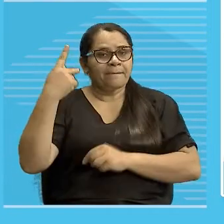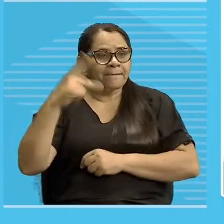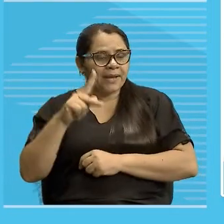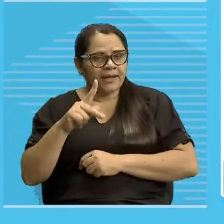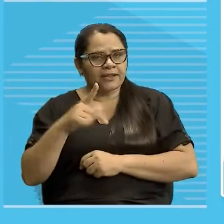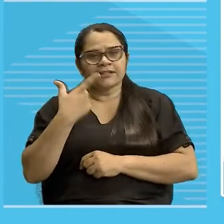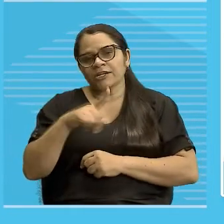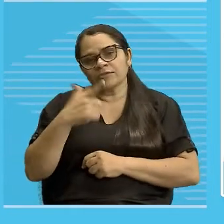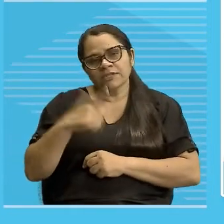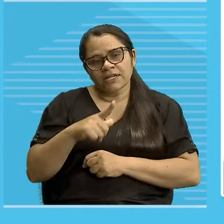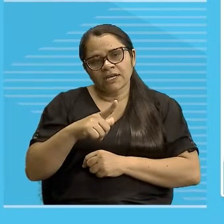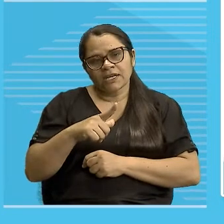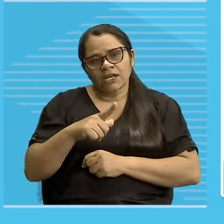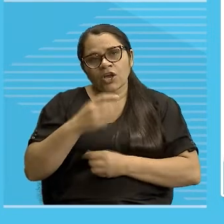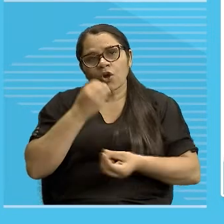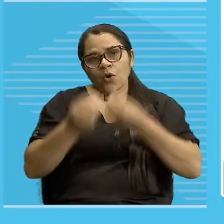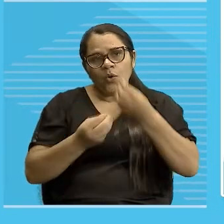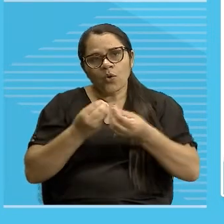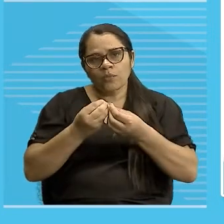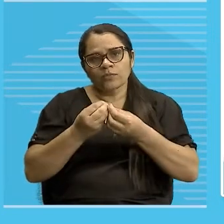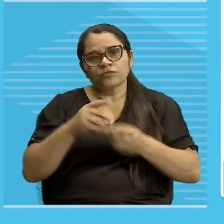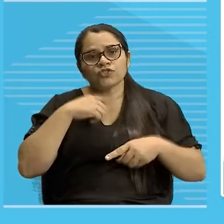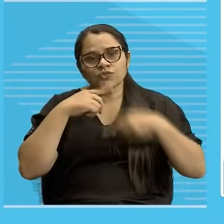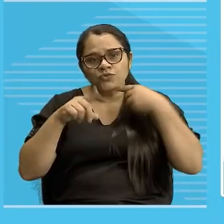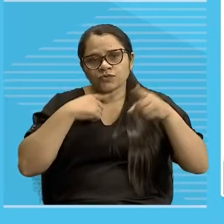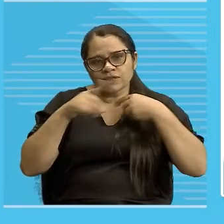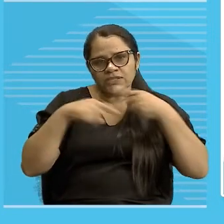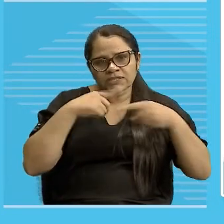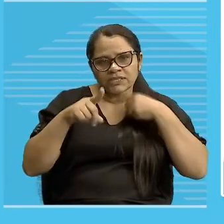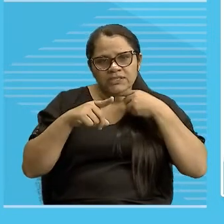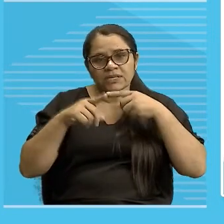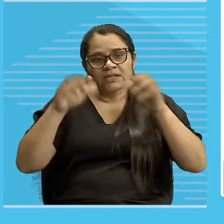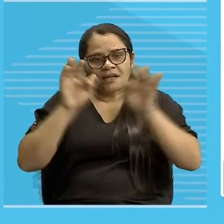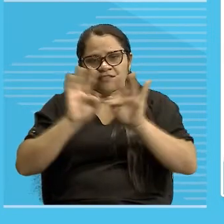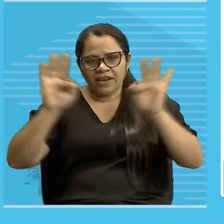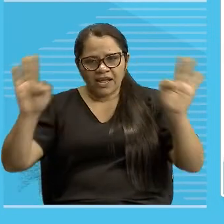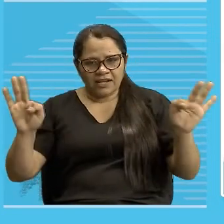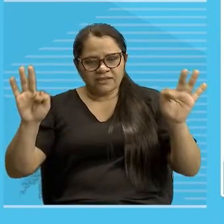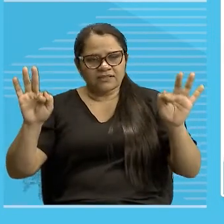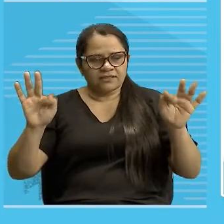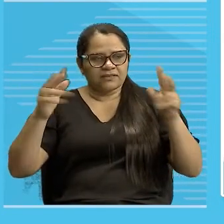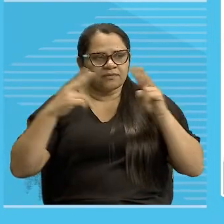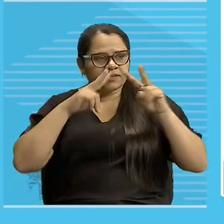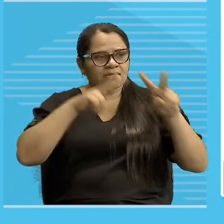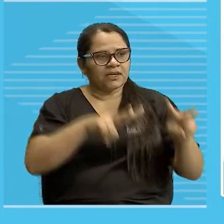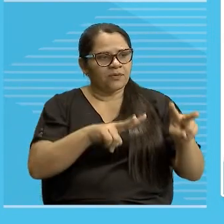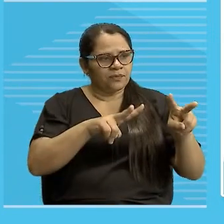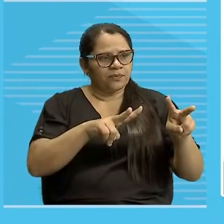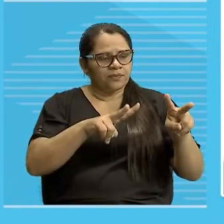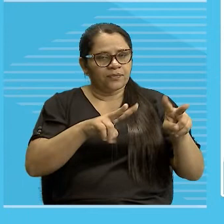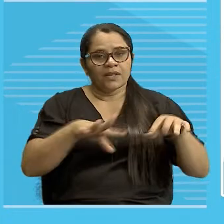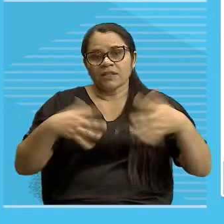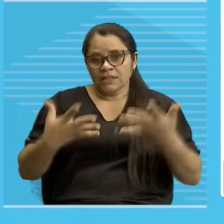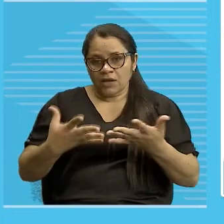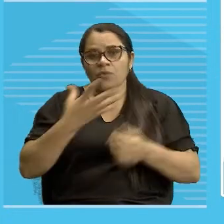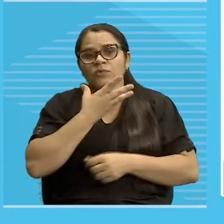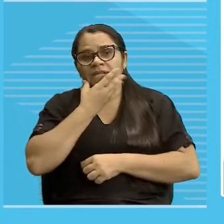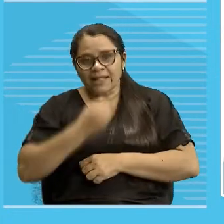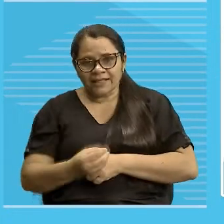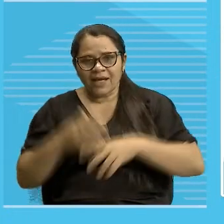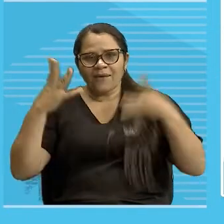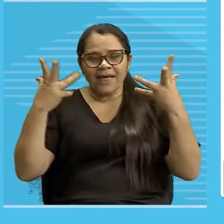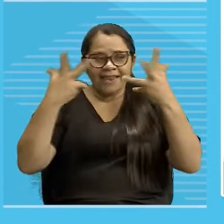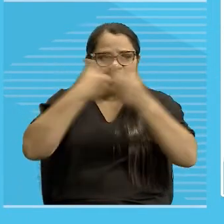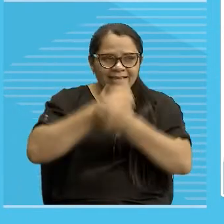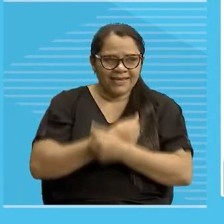dúvidas na construção. Veja, o Natal é lindo naquele mês deste ano, ou seja, você não sabe ainda a referência